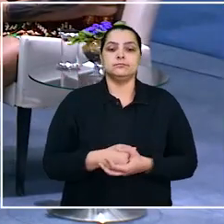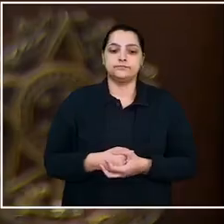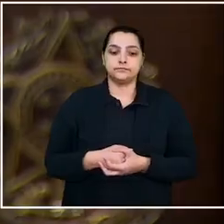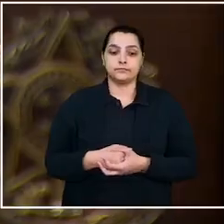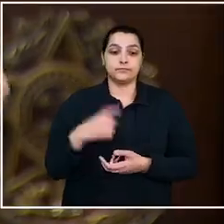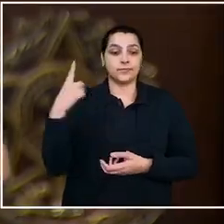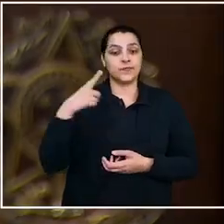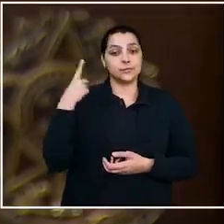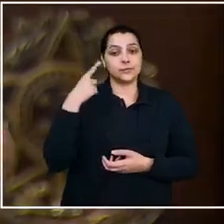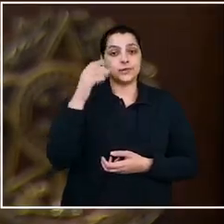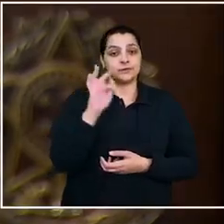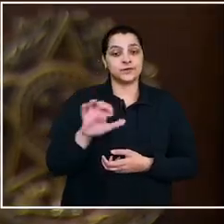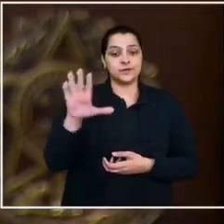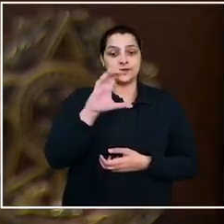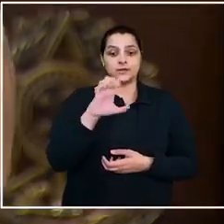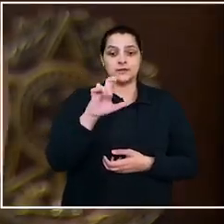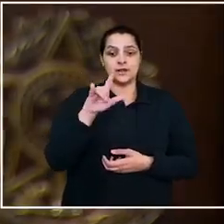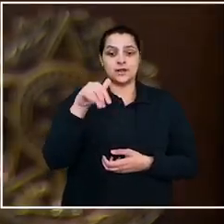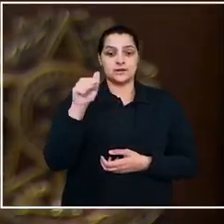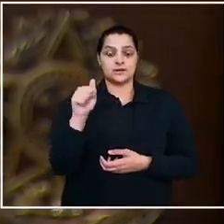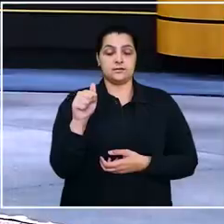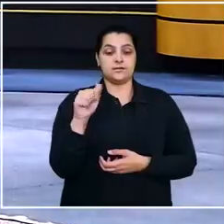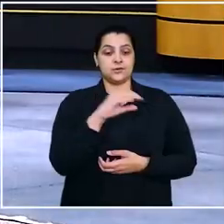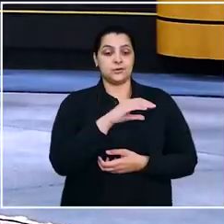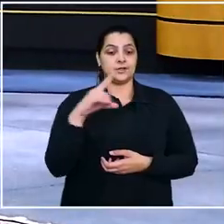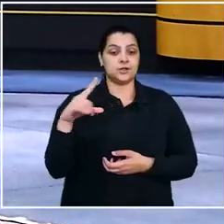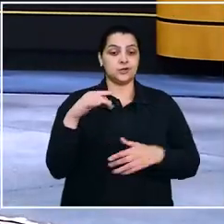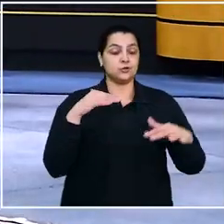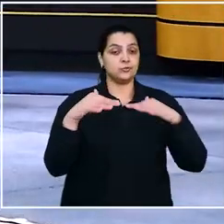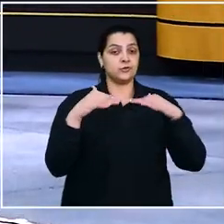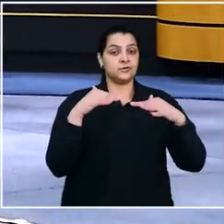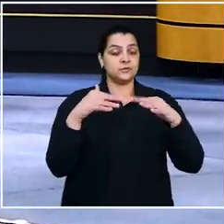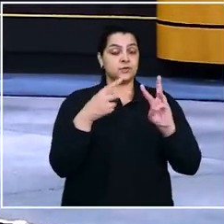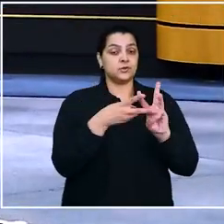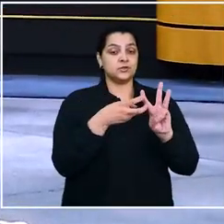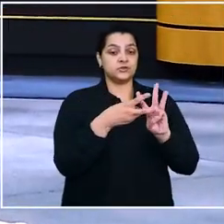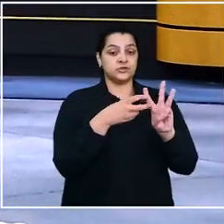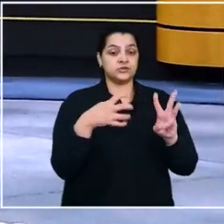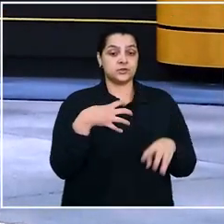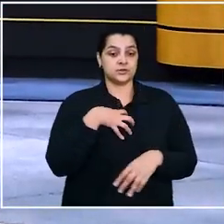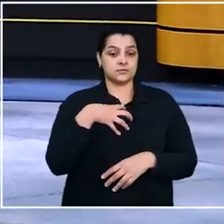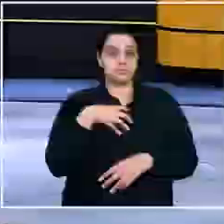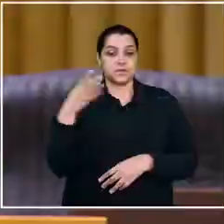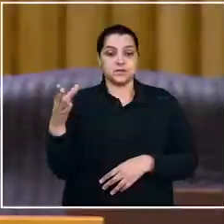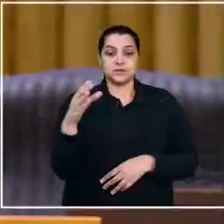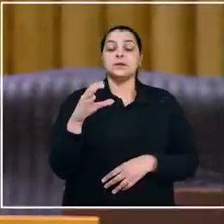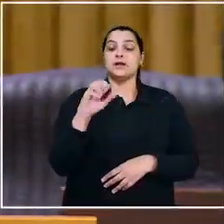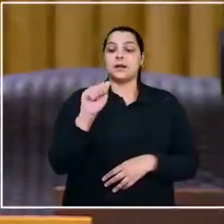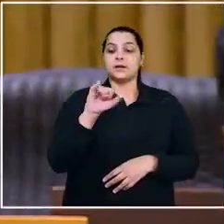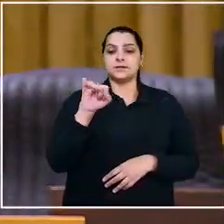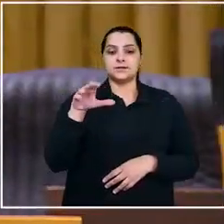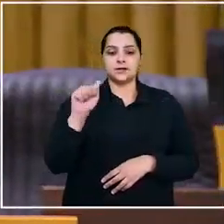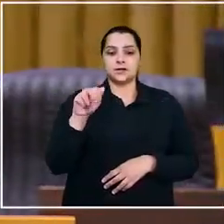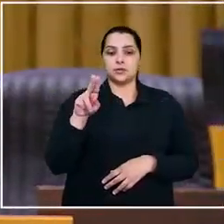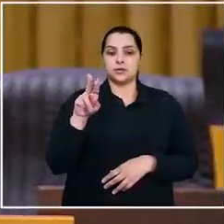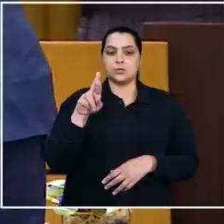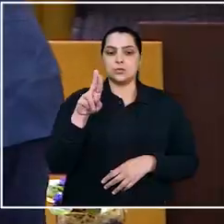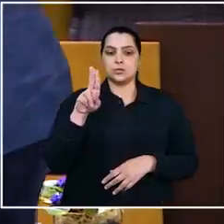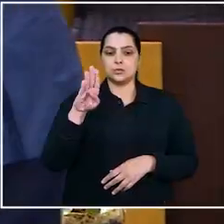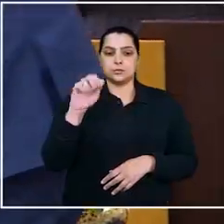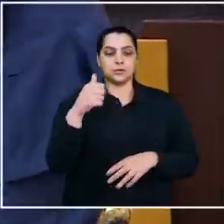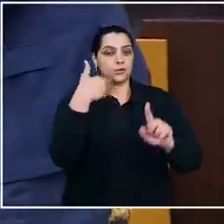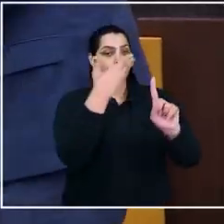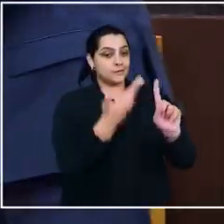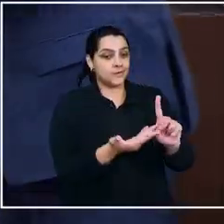A deputada federal Célia Chacriabá e a coordenadora do Movimento Indígenas da Bahia, Cacica Uruba Pataxó,